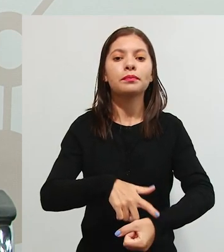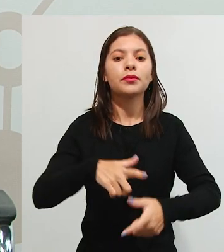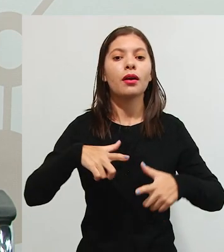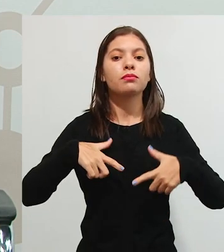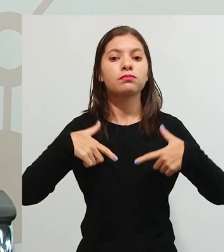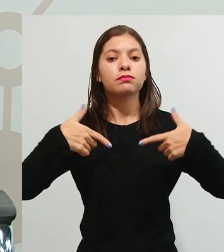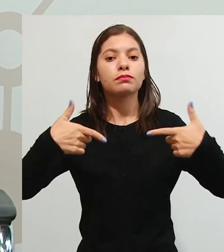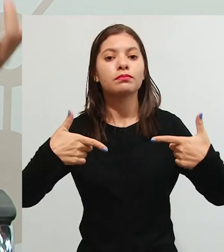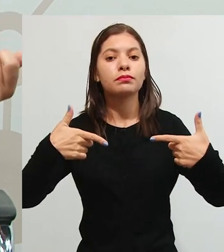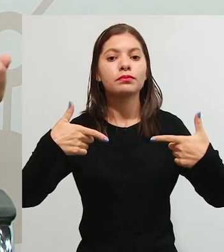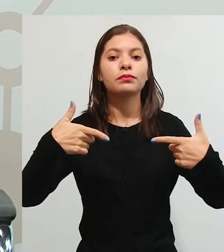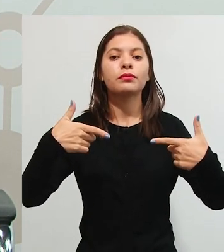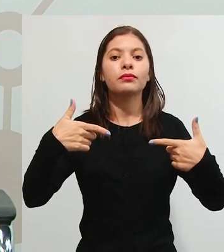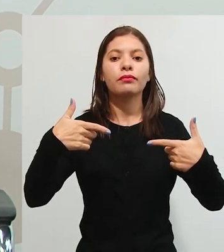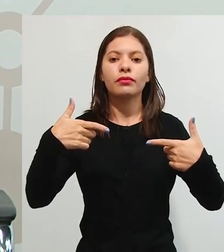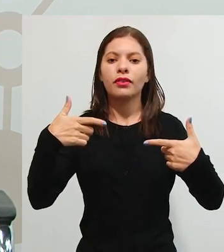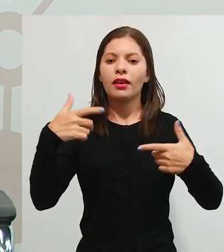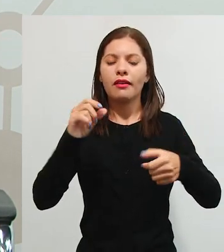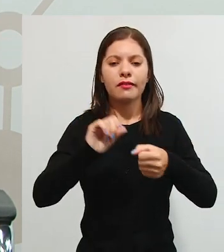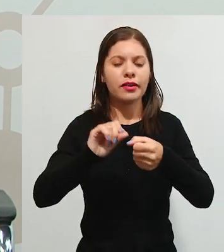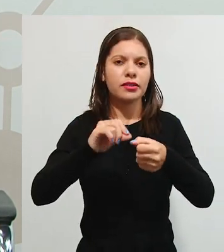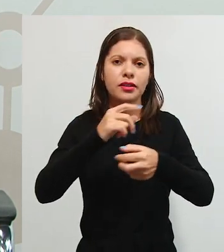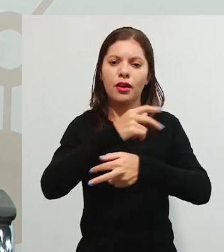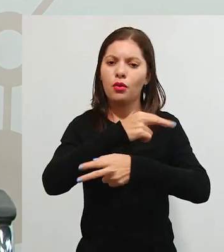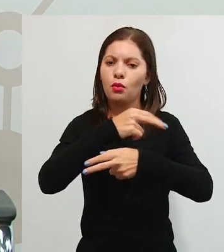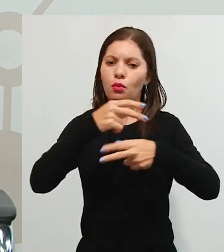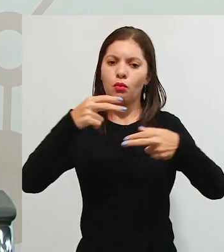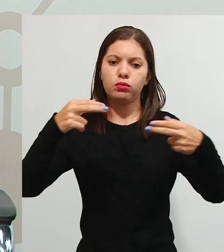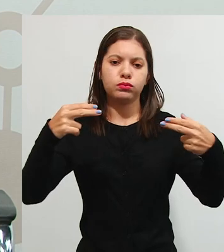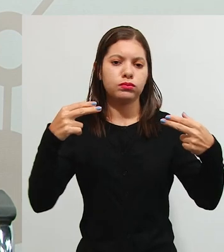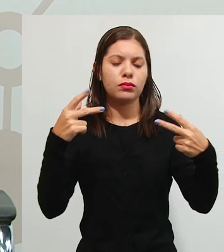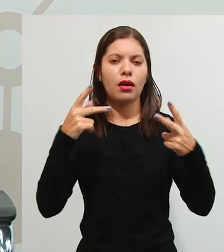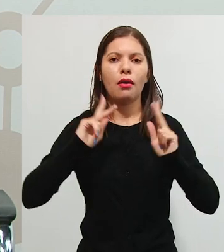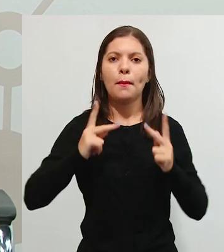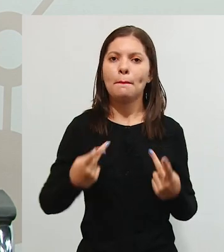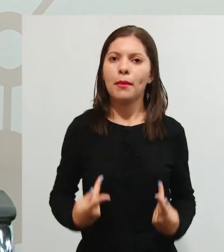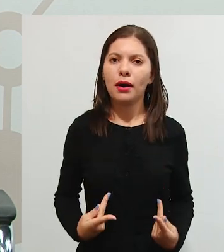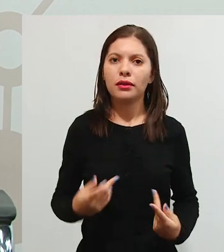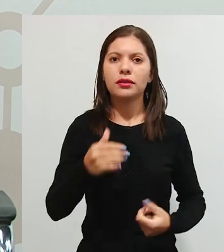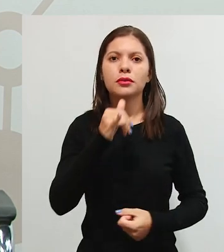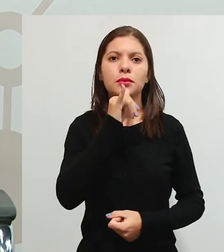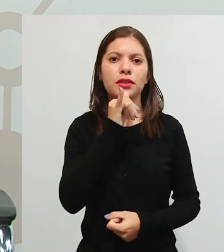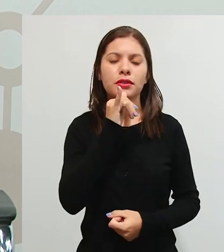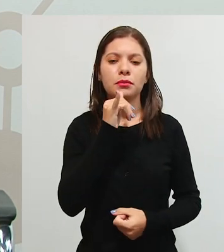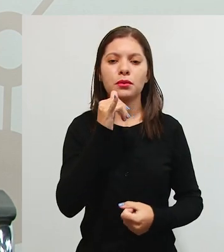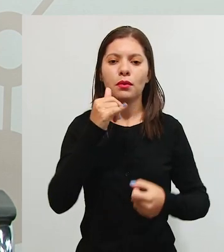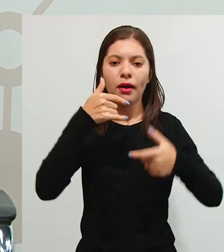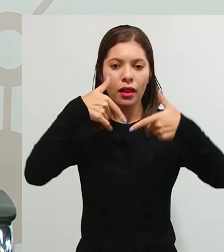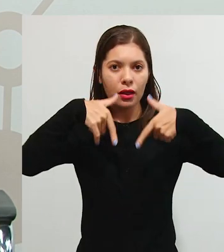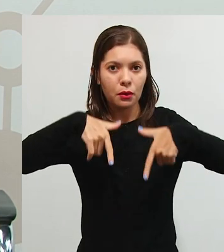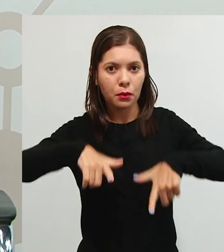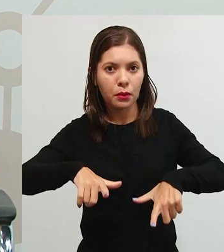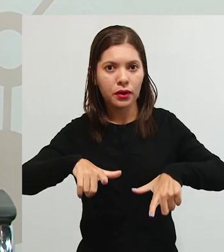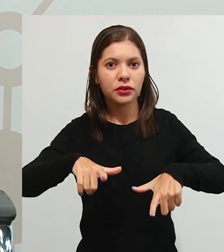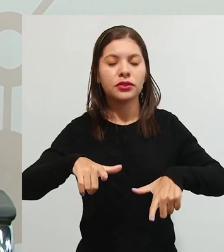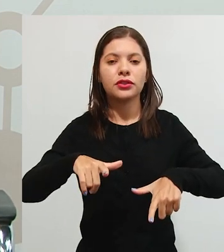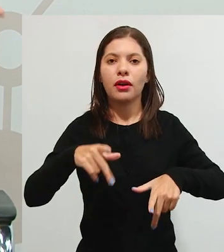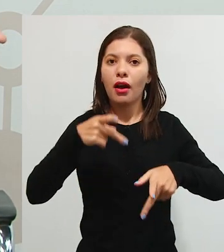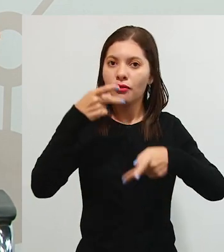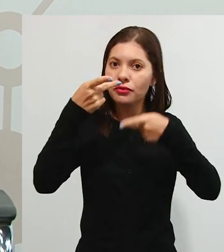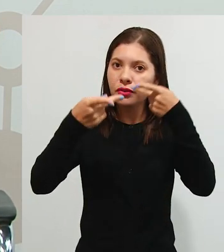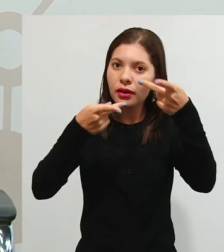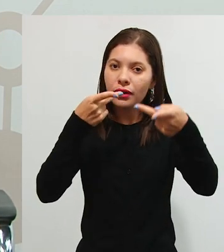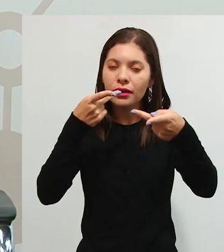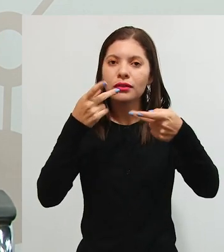ações, né, professora? Ações humanas, como o A linguagem, a fala, né? Como o